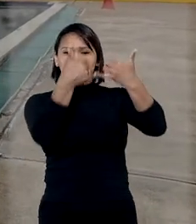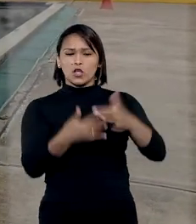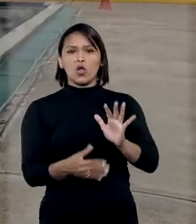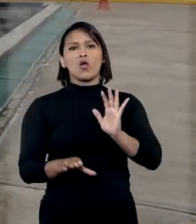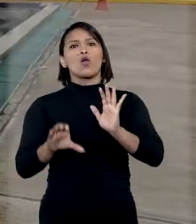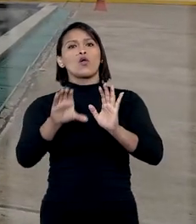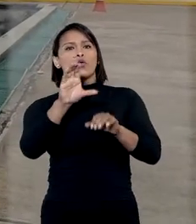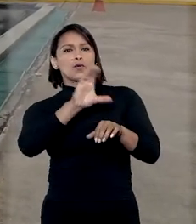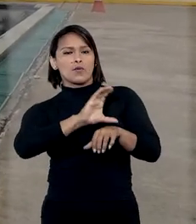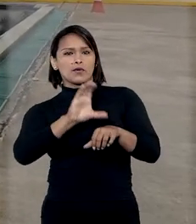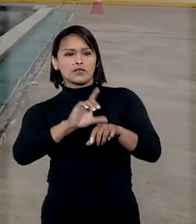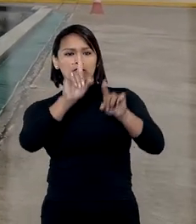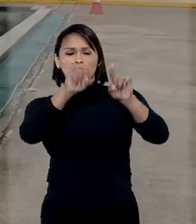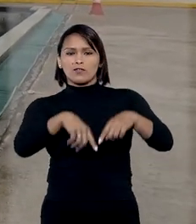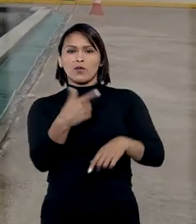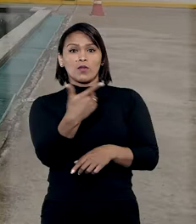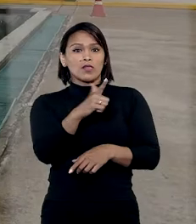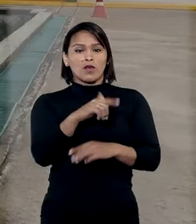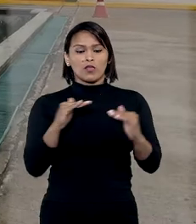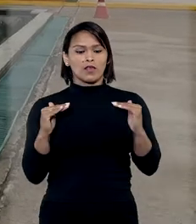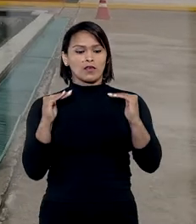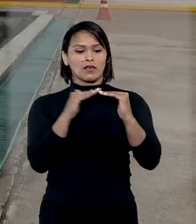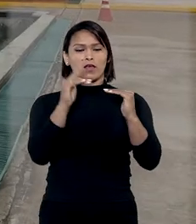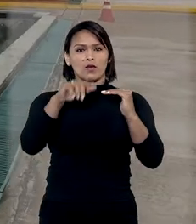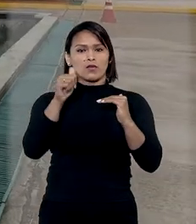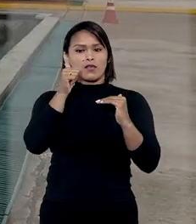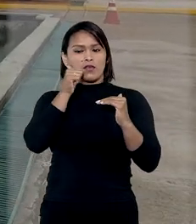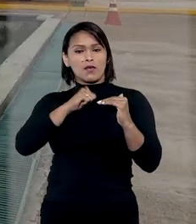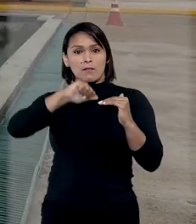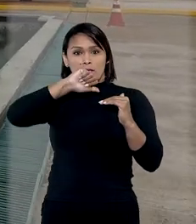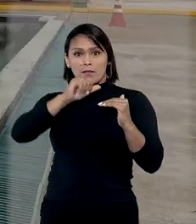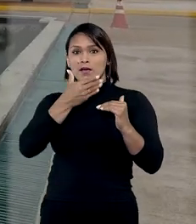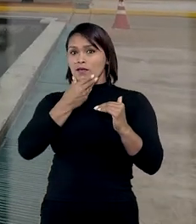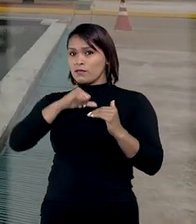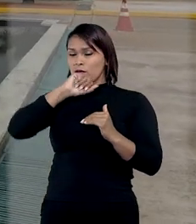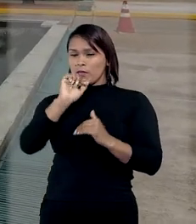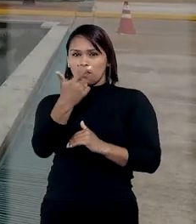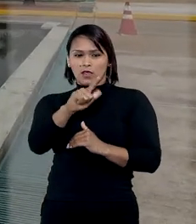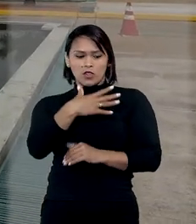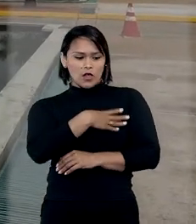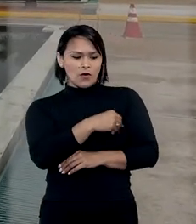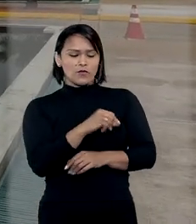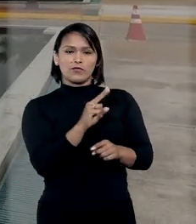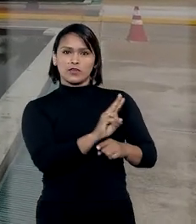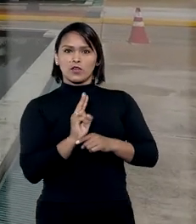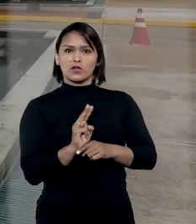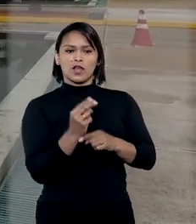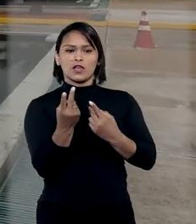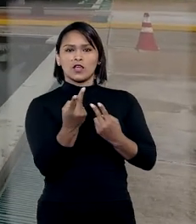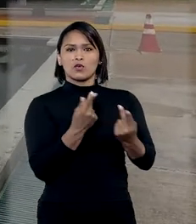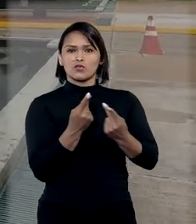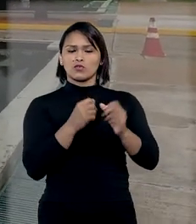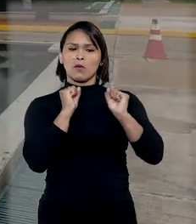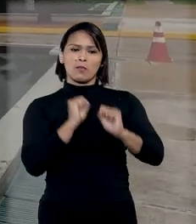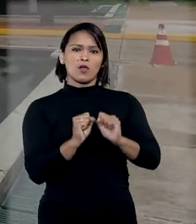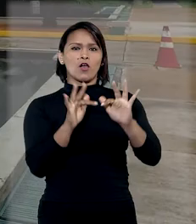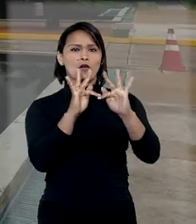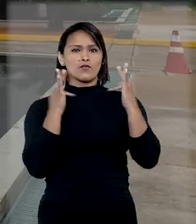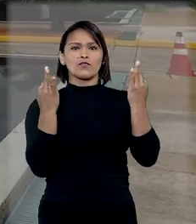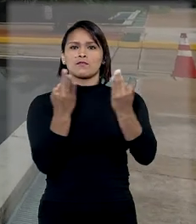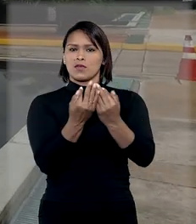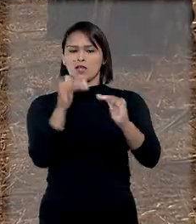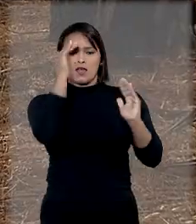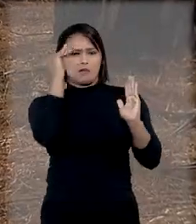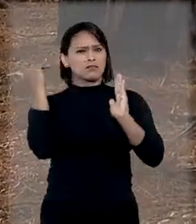Código Civil estabeleceu que quando não houver acordo entre a mãe e o pai quanto à guarda do filho e ambos estiverem aptos a exercer o poder